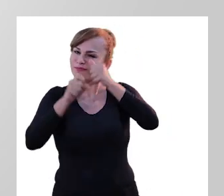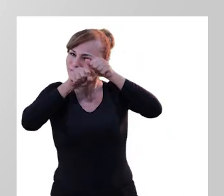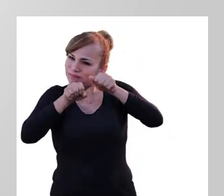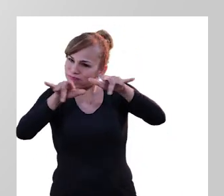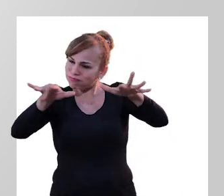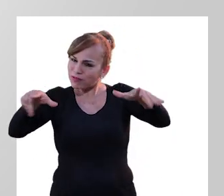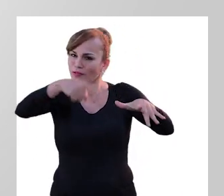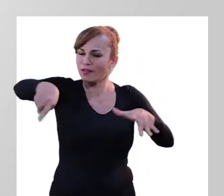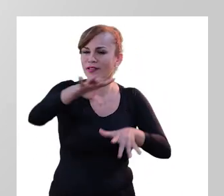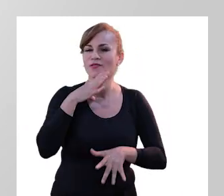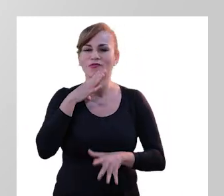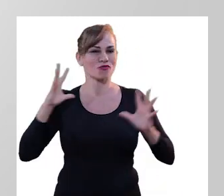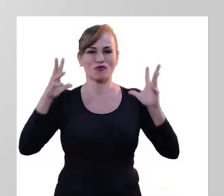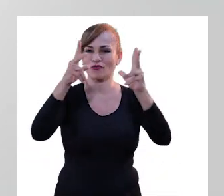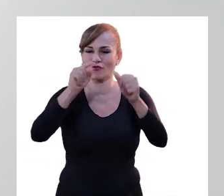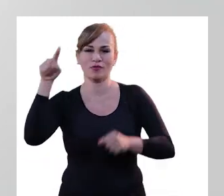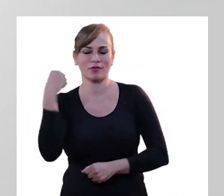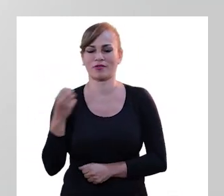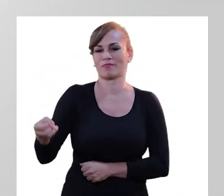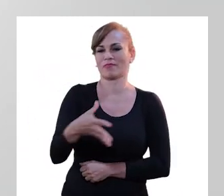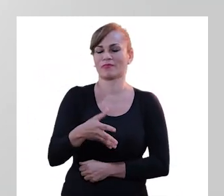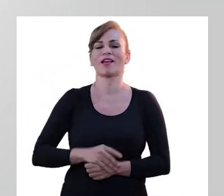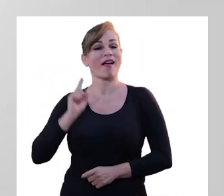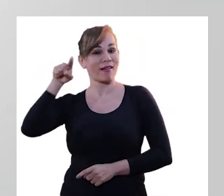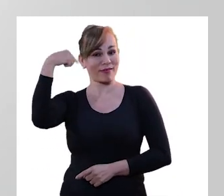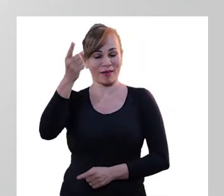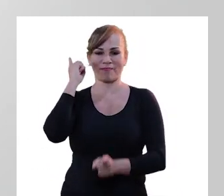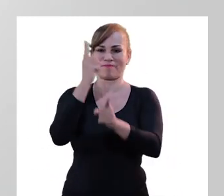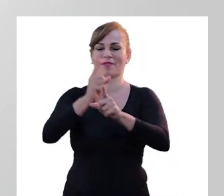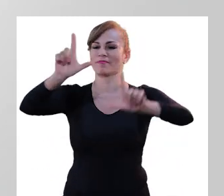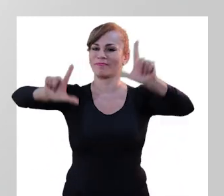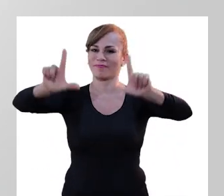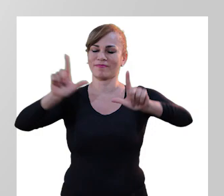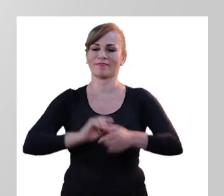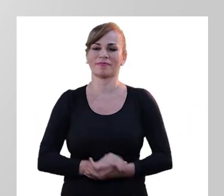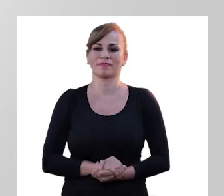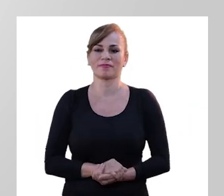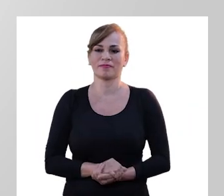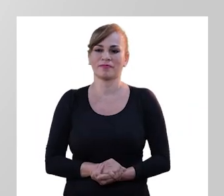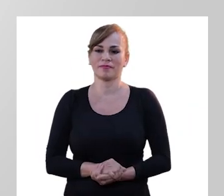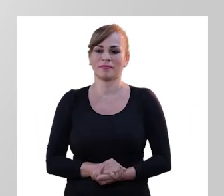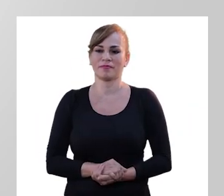compartilhar, curtir e vai ficar por dentro das novidades. Até o nosso próximo programa.